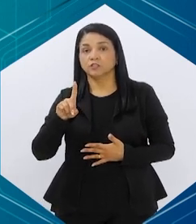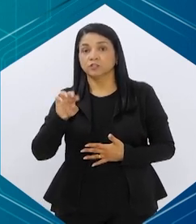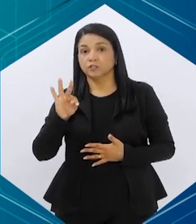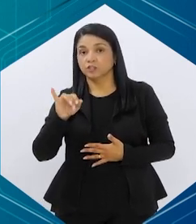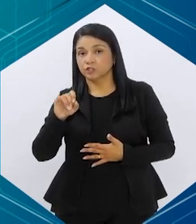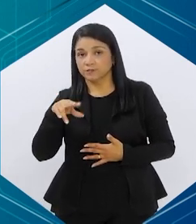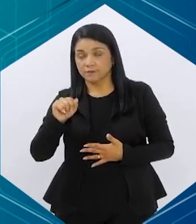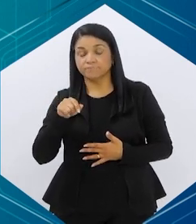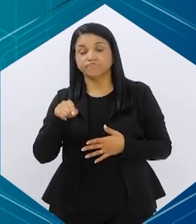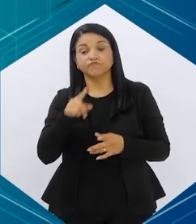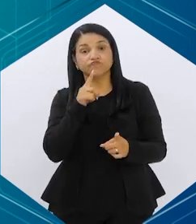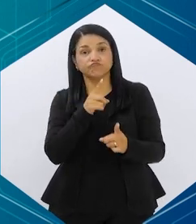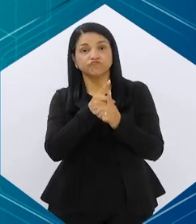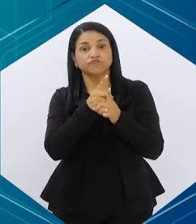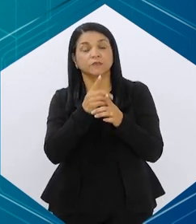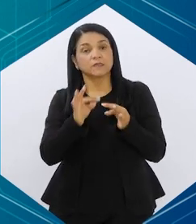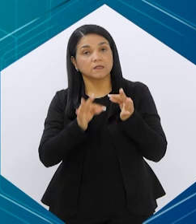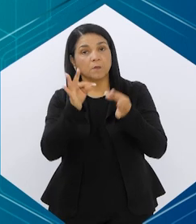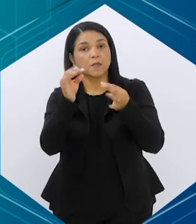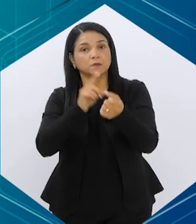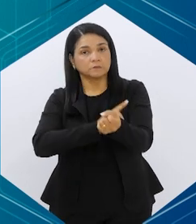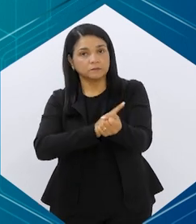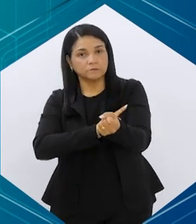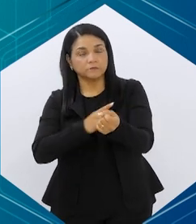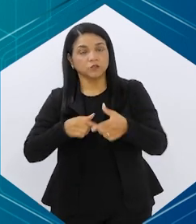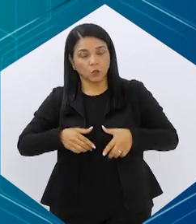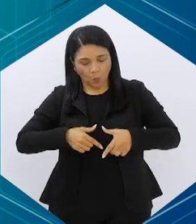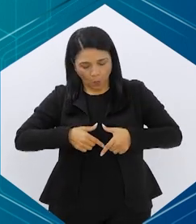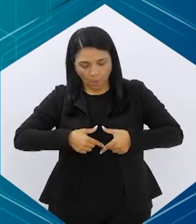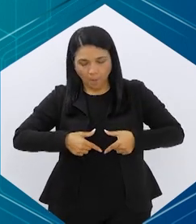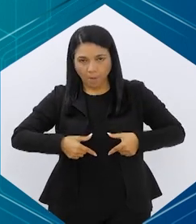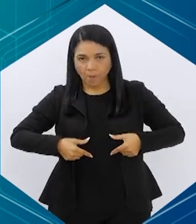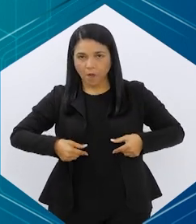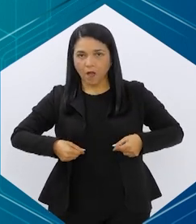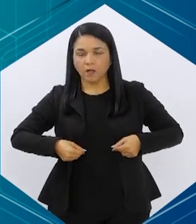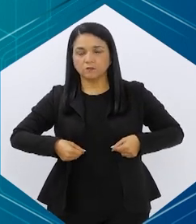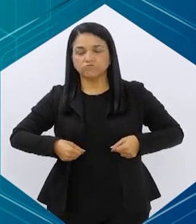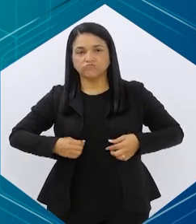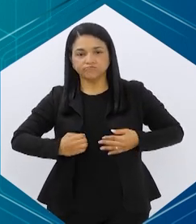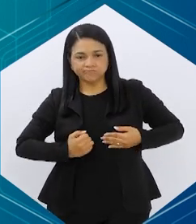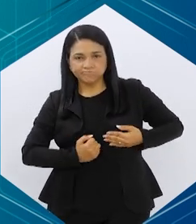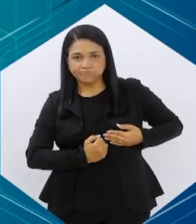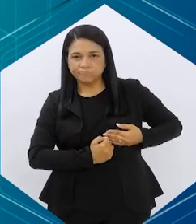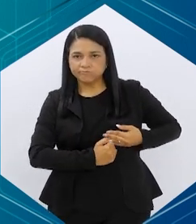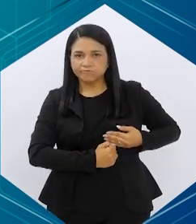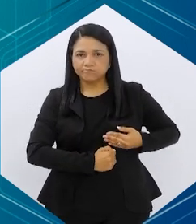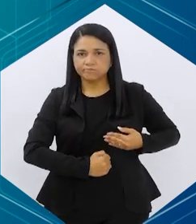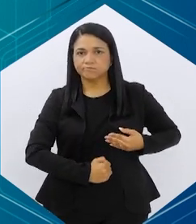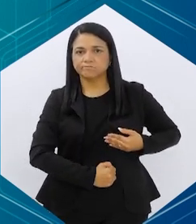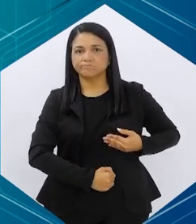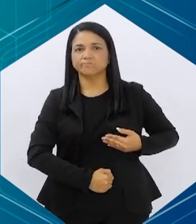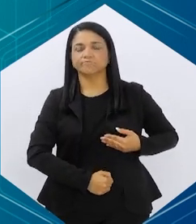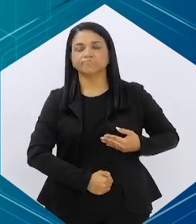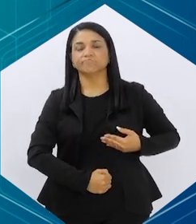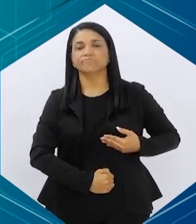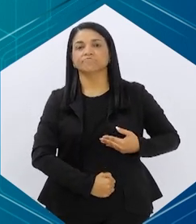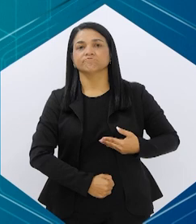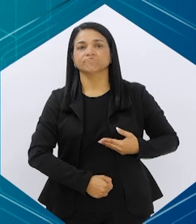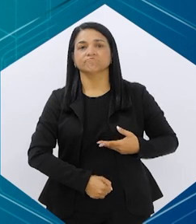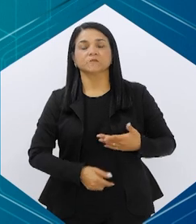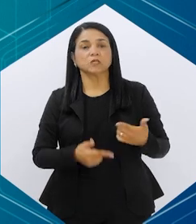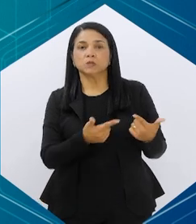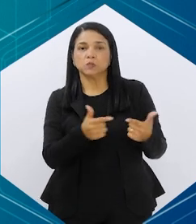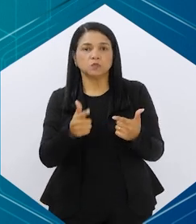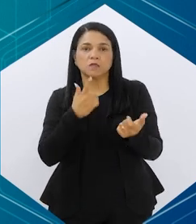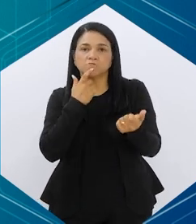descobertas para tratar o diabetes. Então, elas agem no pâncreas, aumentando a produção de insulina de forma inteligente, não